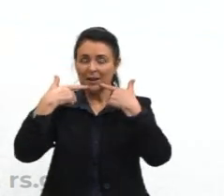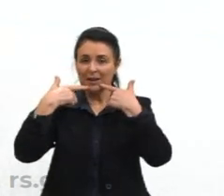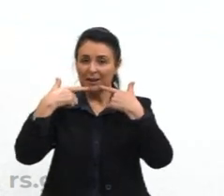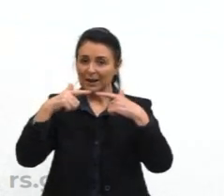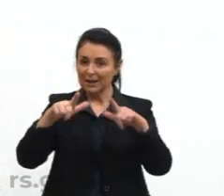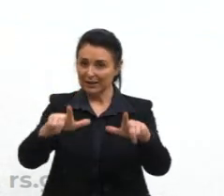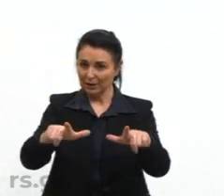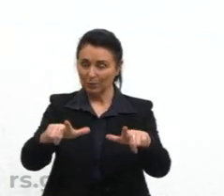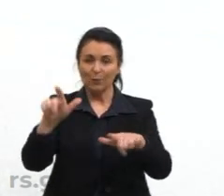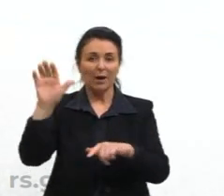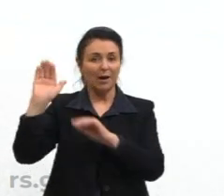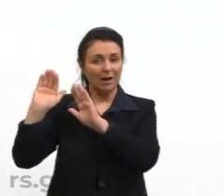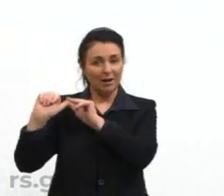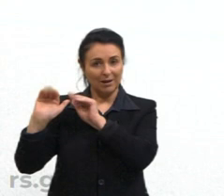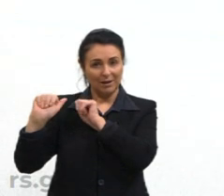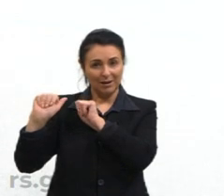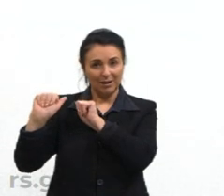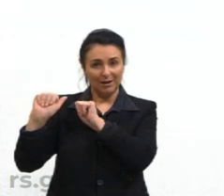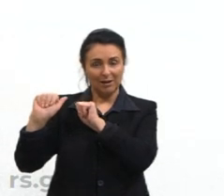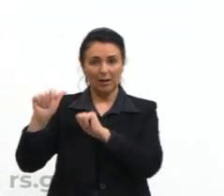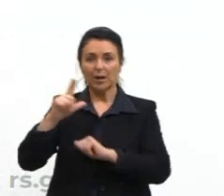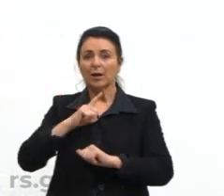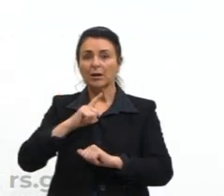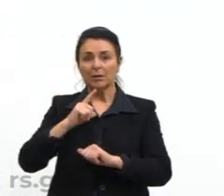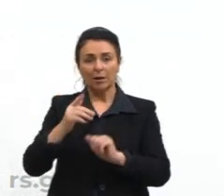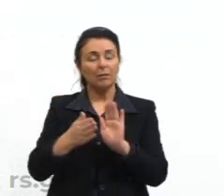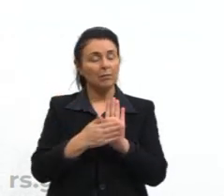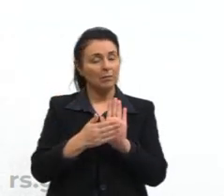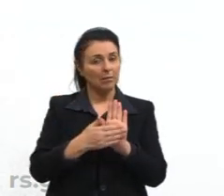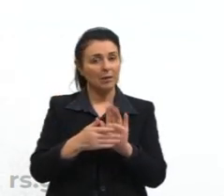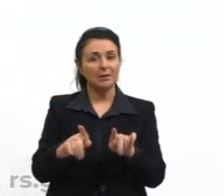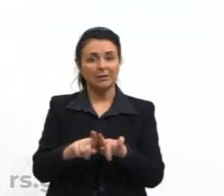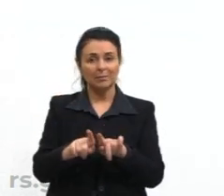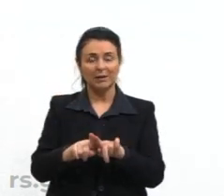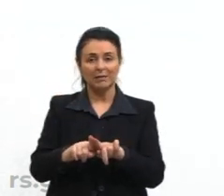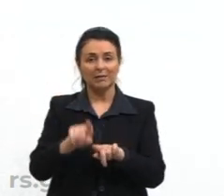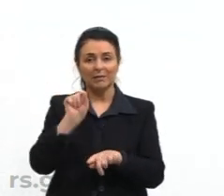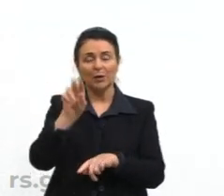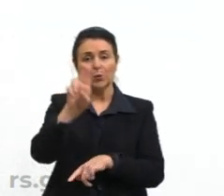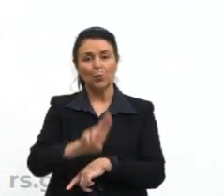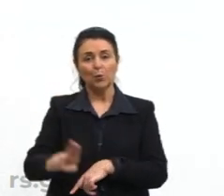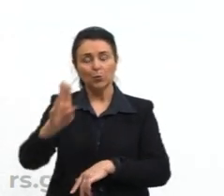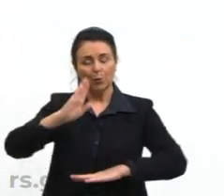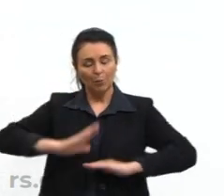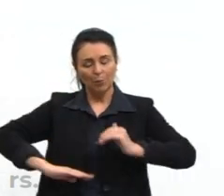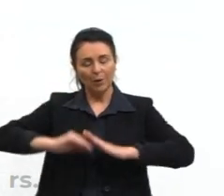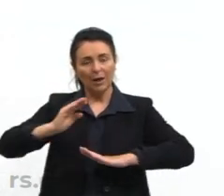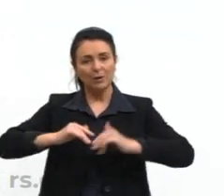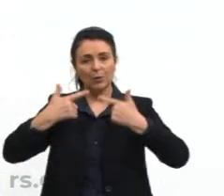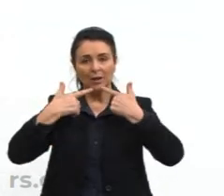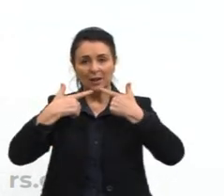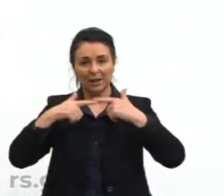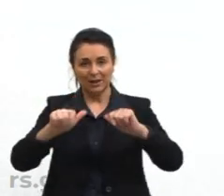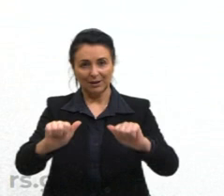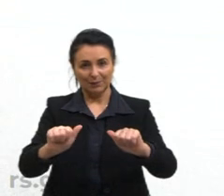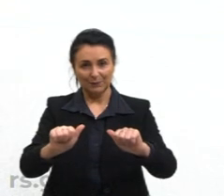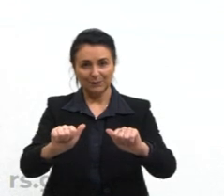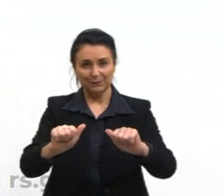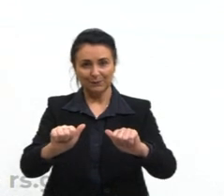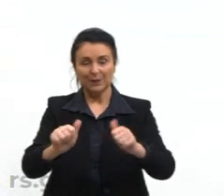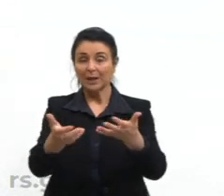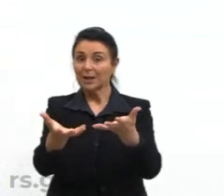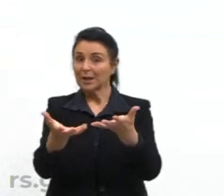Na realidade, tem um único propósito também, que é o uso prático da língua. Ele